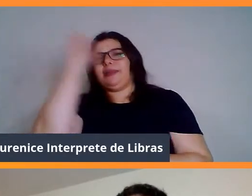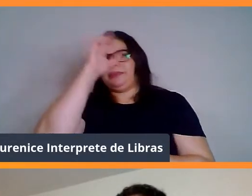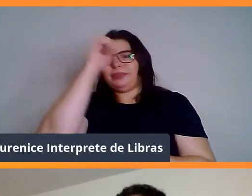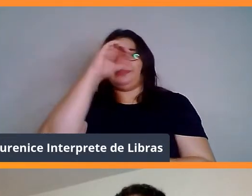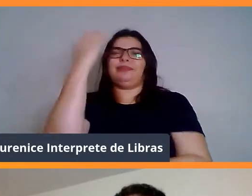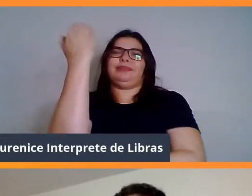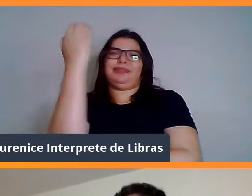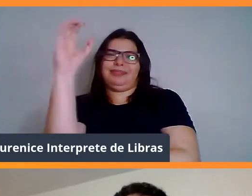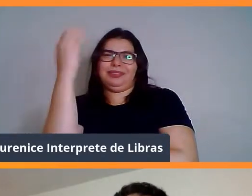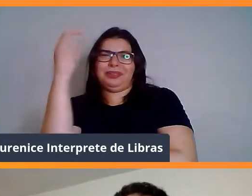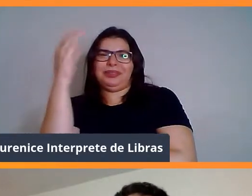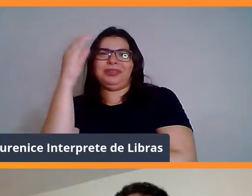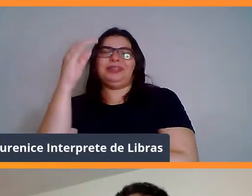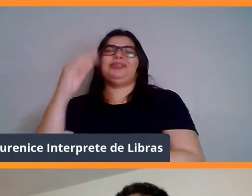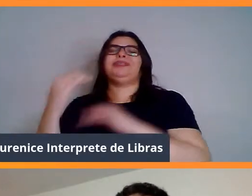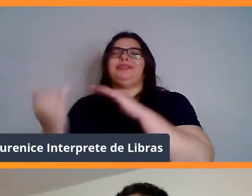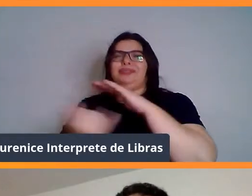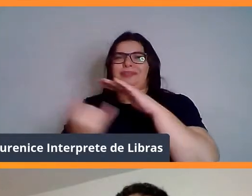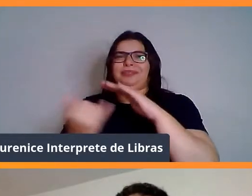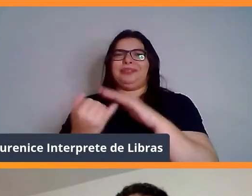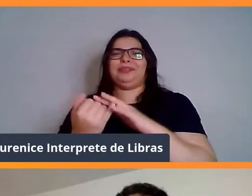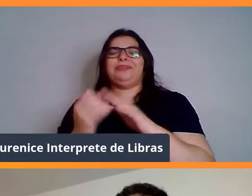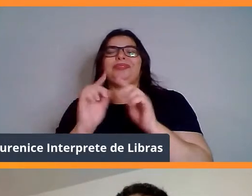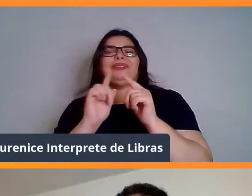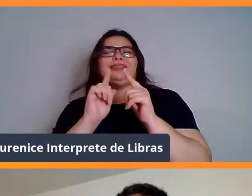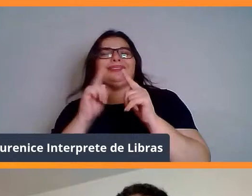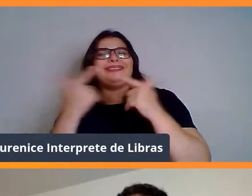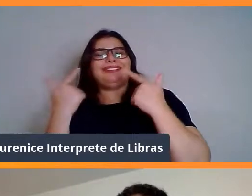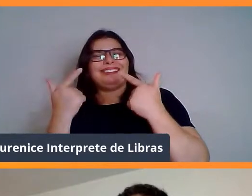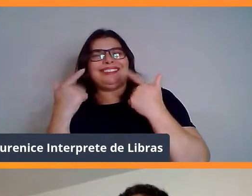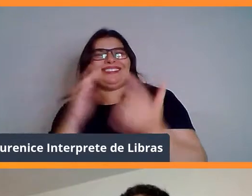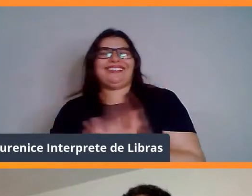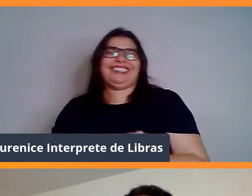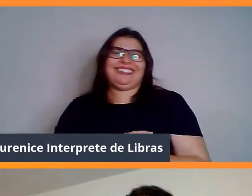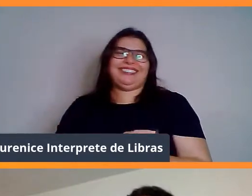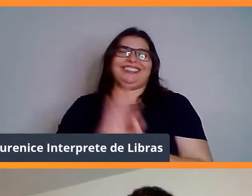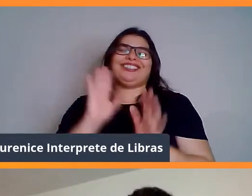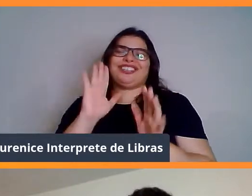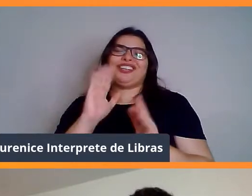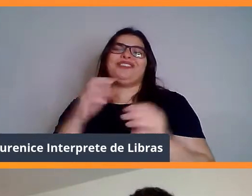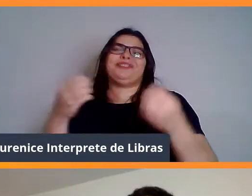dessa forma informal, descontraída, que a gente vai fazer um brinde já já aqui, tá bom?